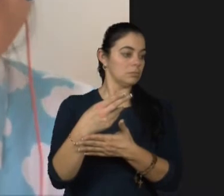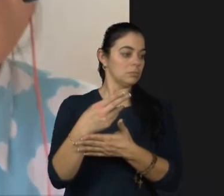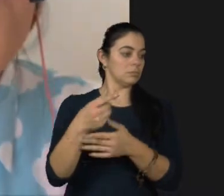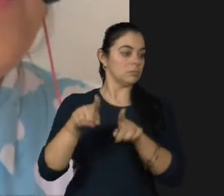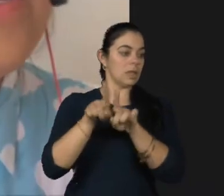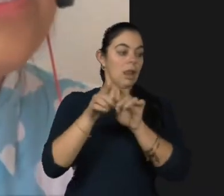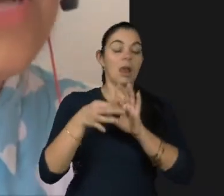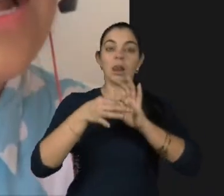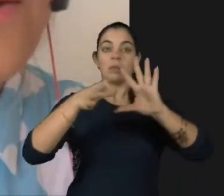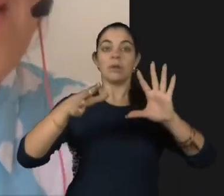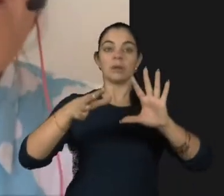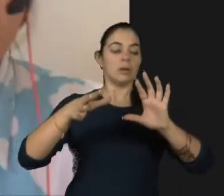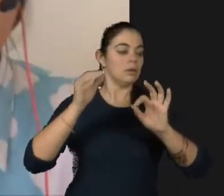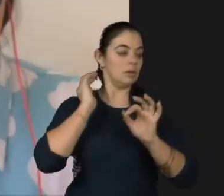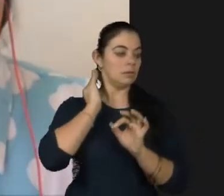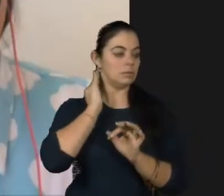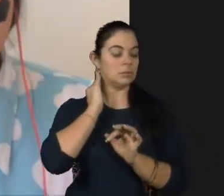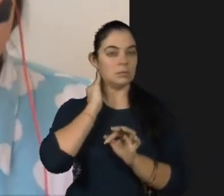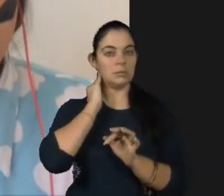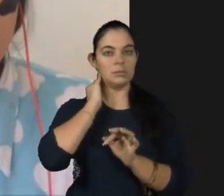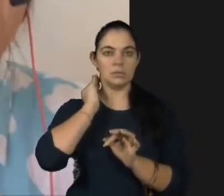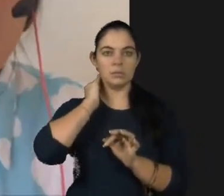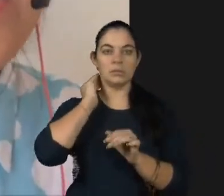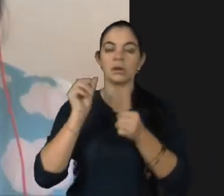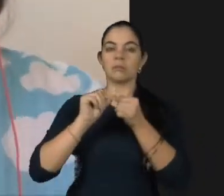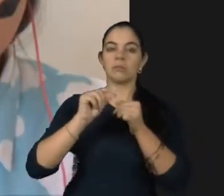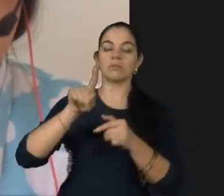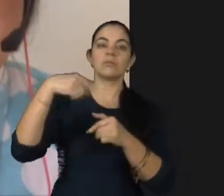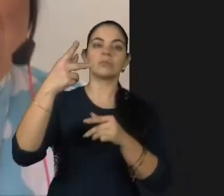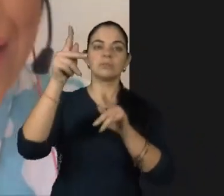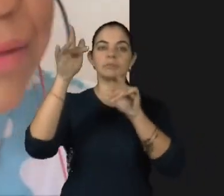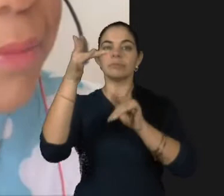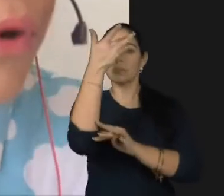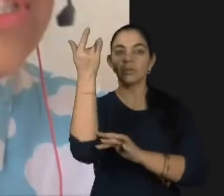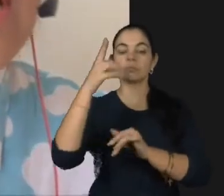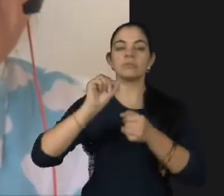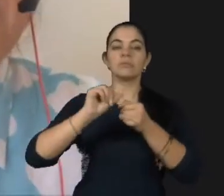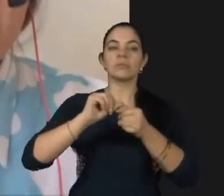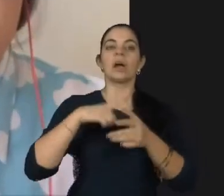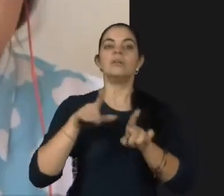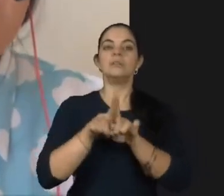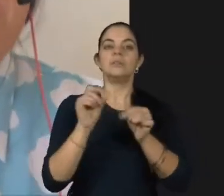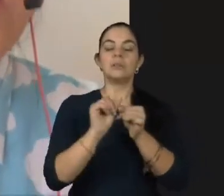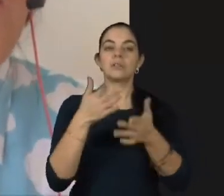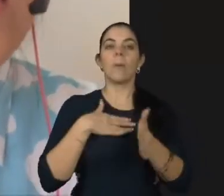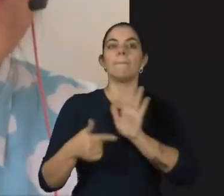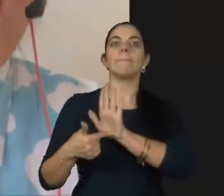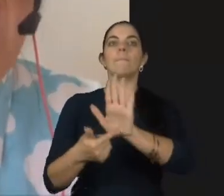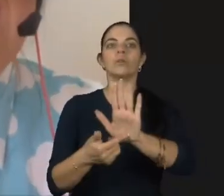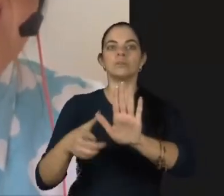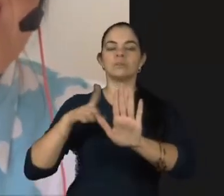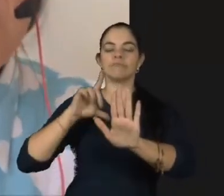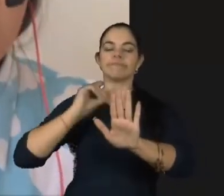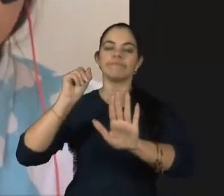libertar não só de si, mas libertar de outras pessoas também. Você mostra que a internet, ela pode ser sua